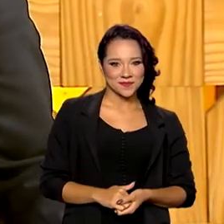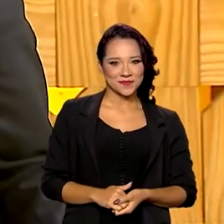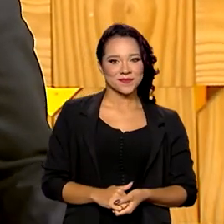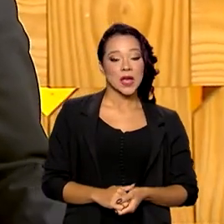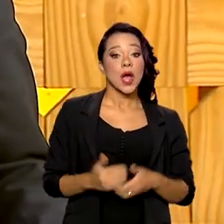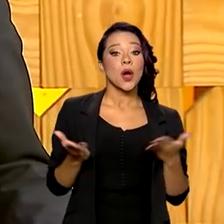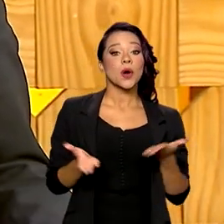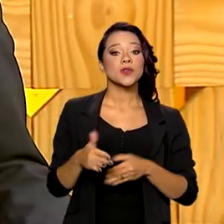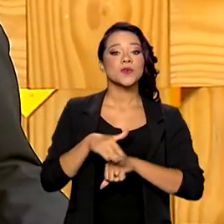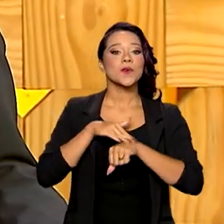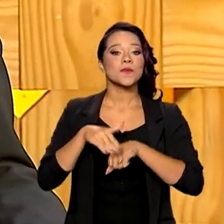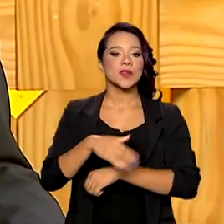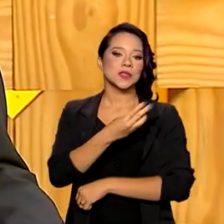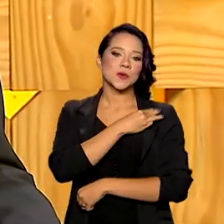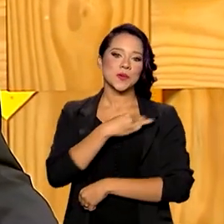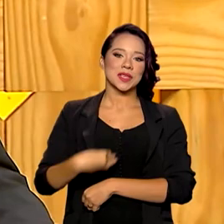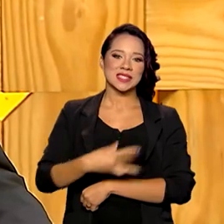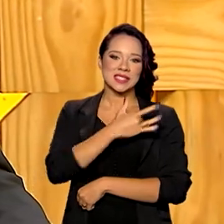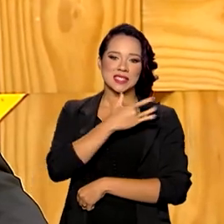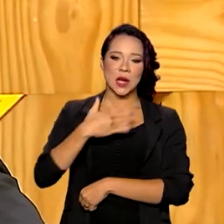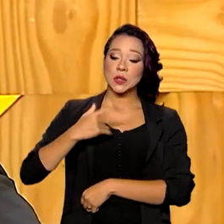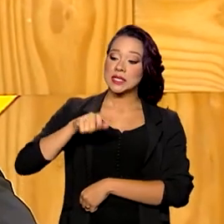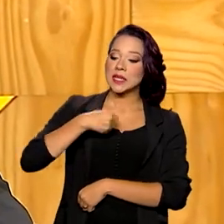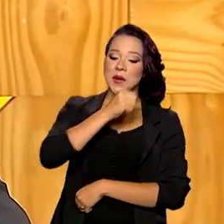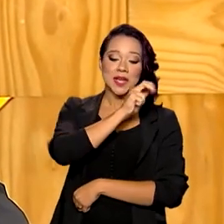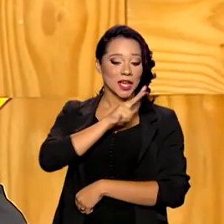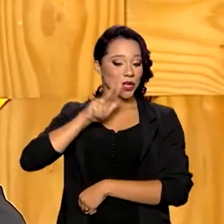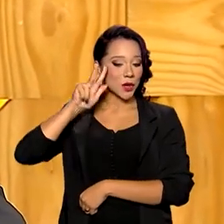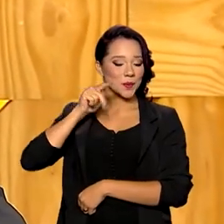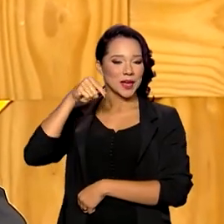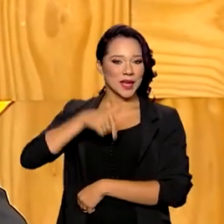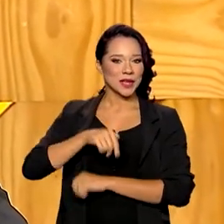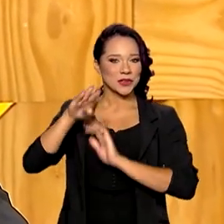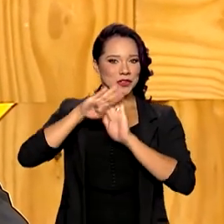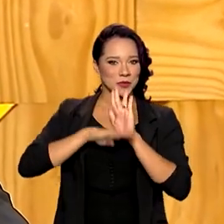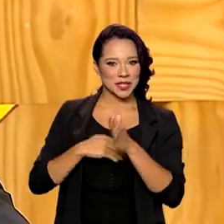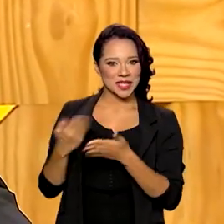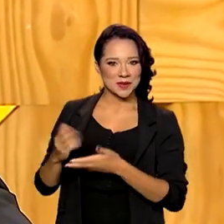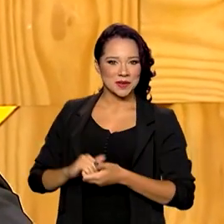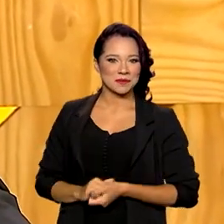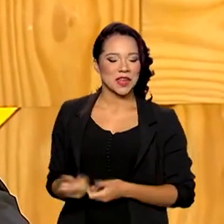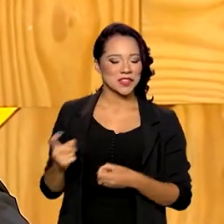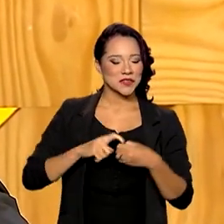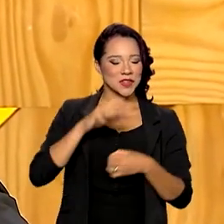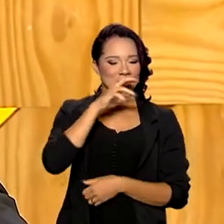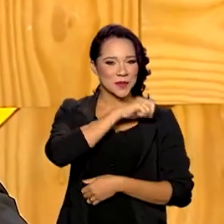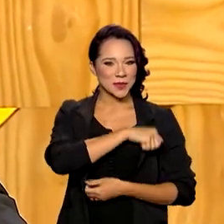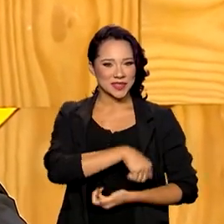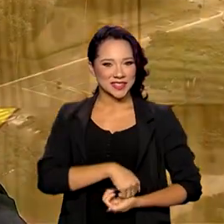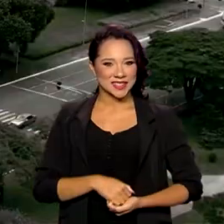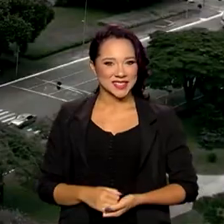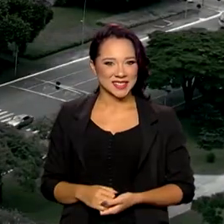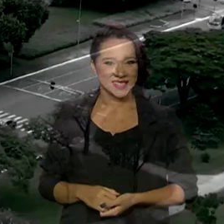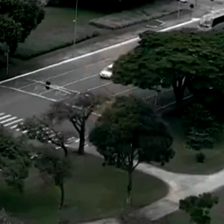Hoje eu converso com o Ministro da Saúde, Marcelo Queiroga, aqui no Brasil em Pauta. Voltamos já já.